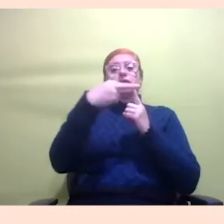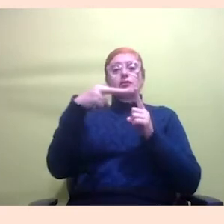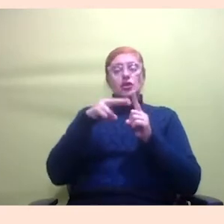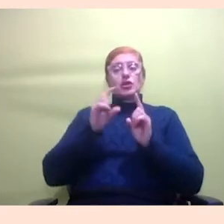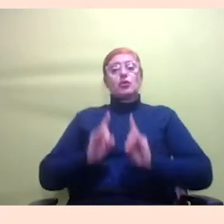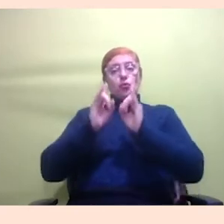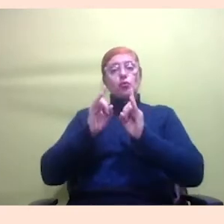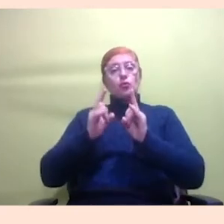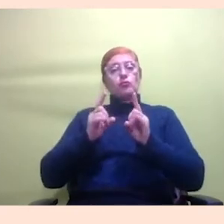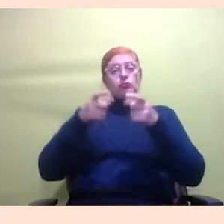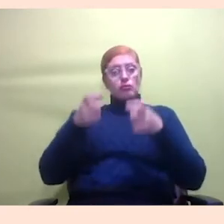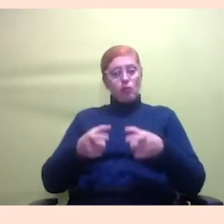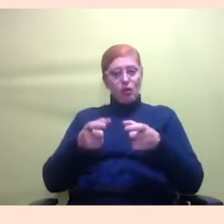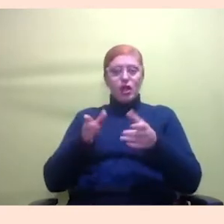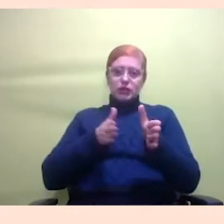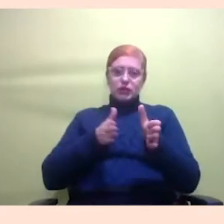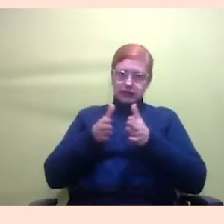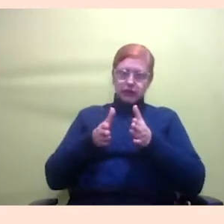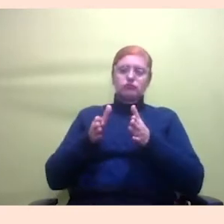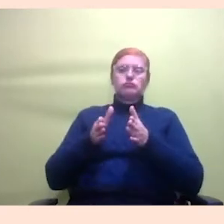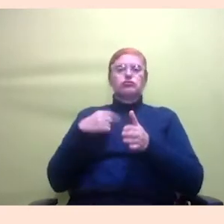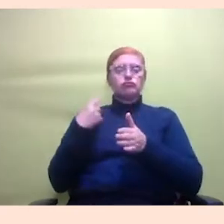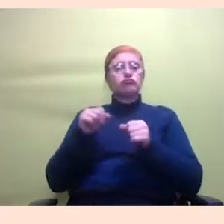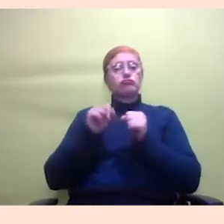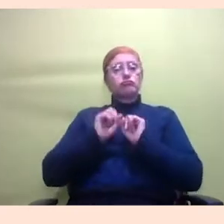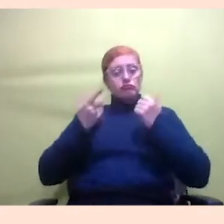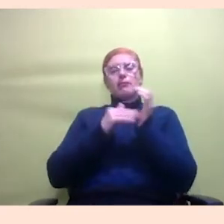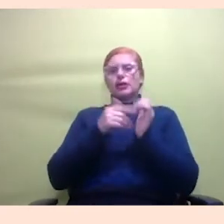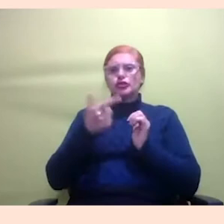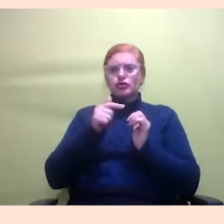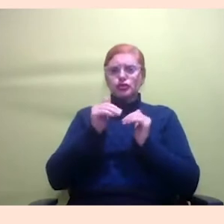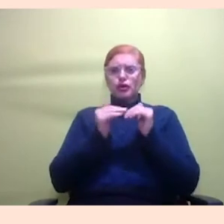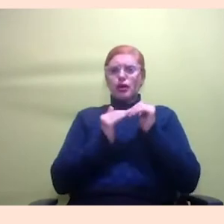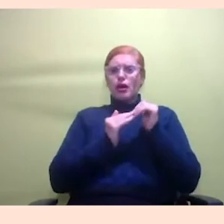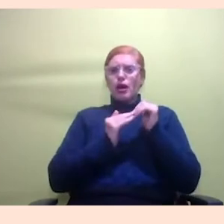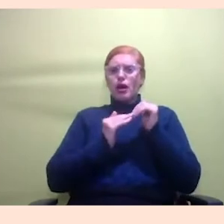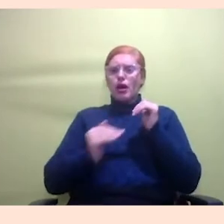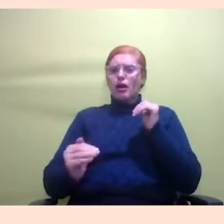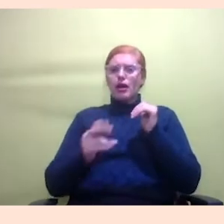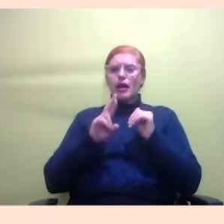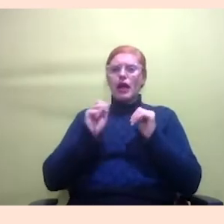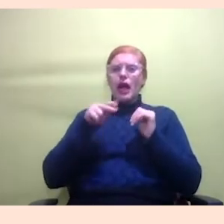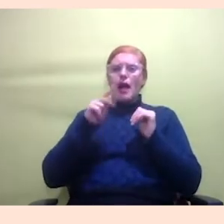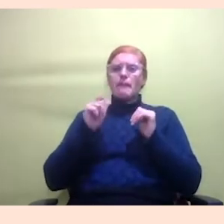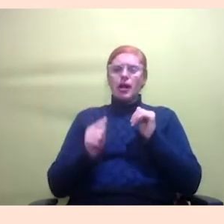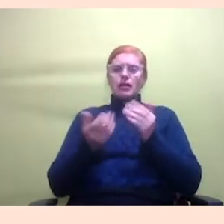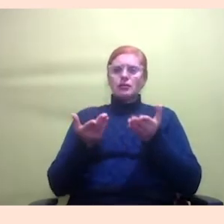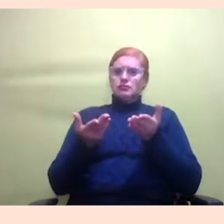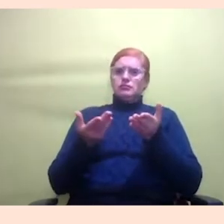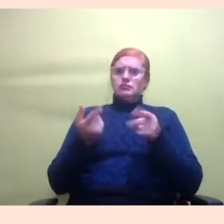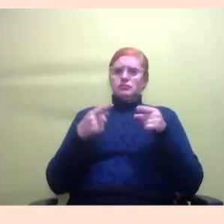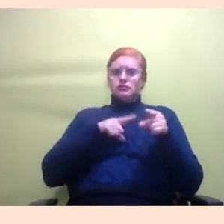que tinha uma escada não tinha uma rampa para acessar e aí tinha uma companheira teve uma companheira que enfim acho que no segundo ou no terceiro evento ela